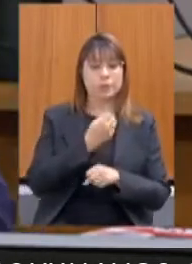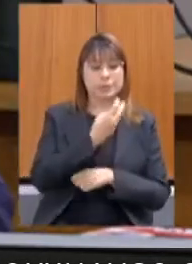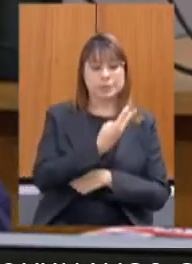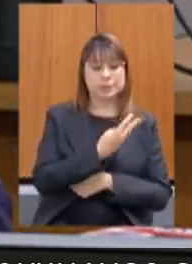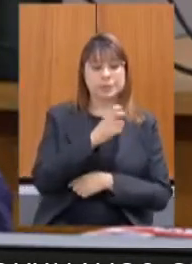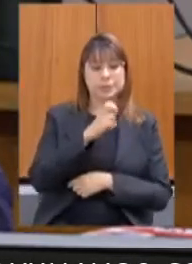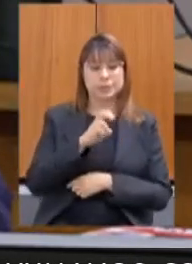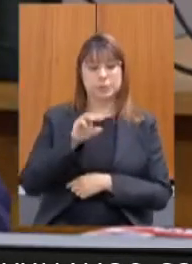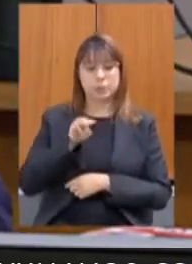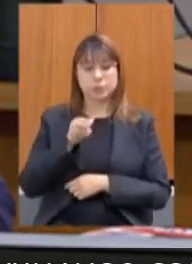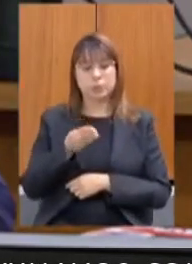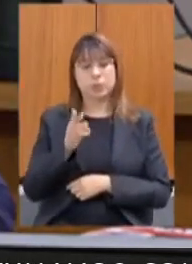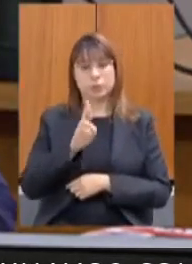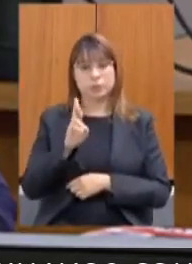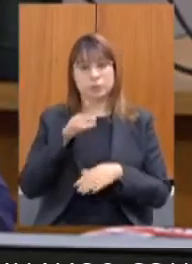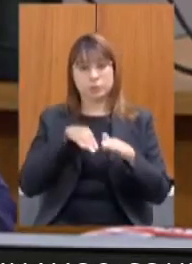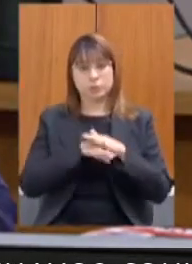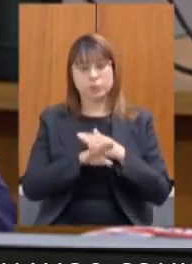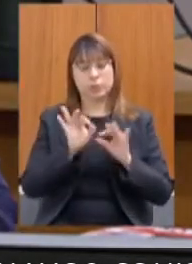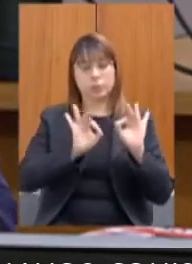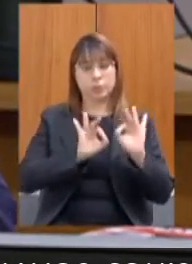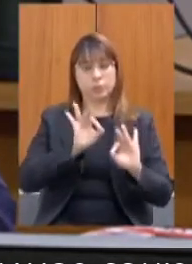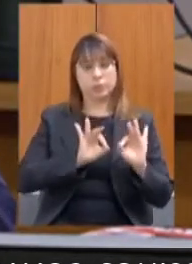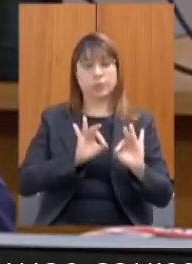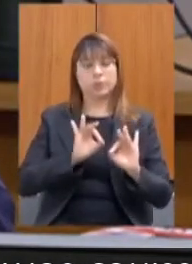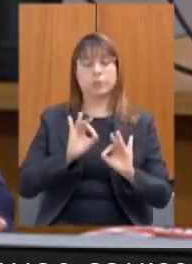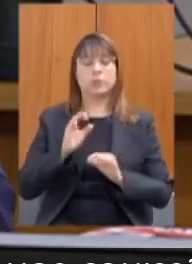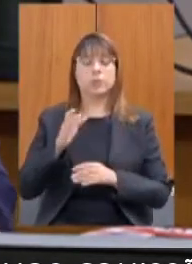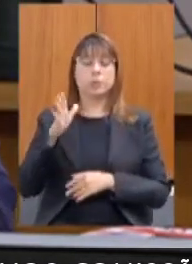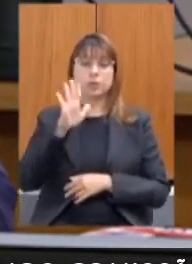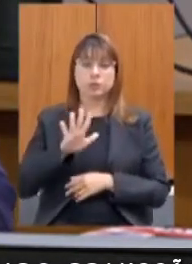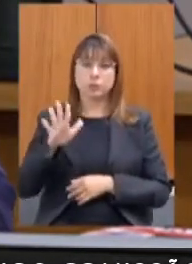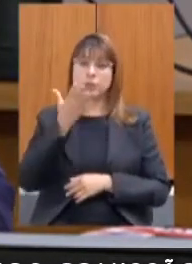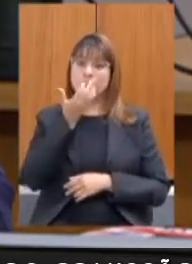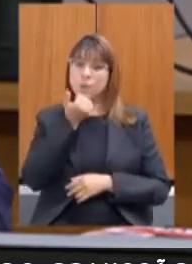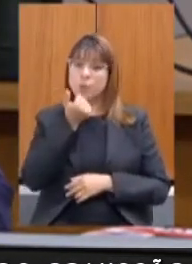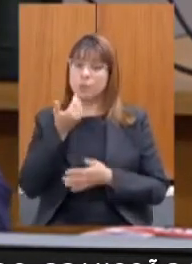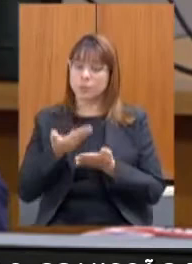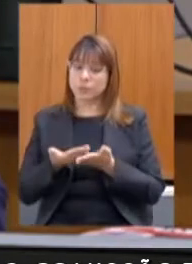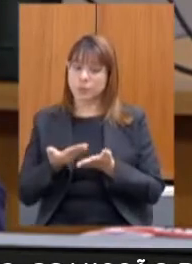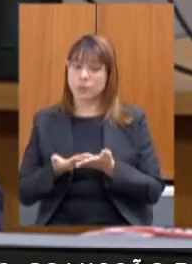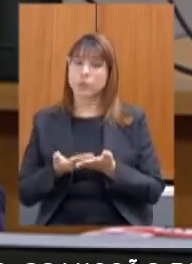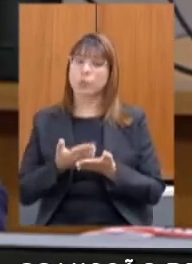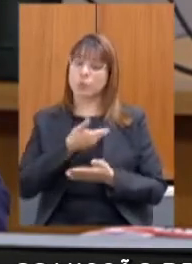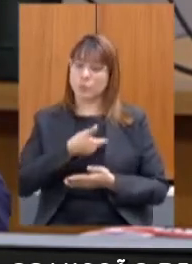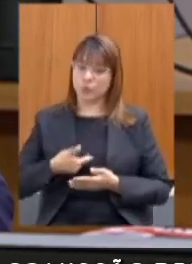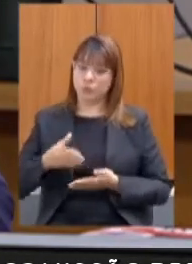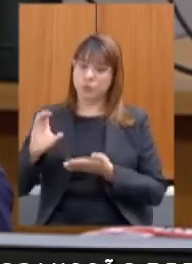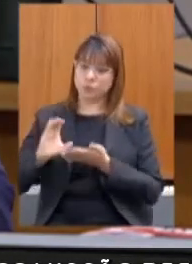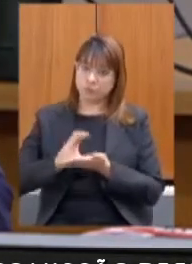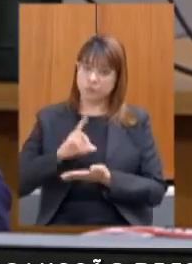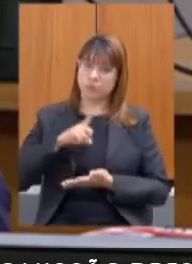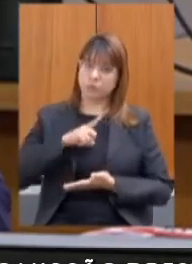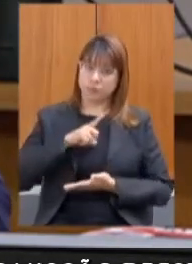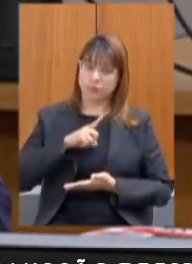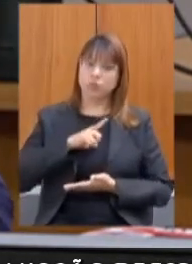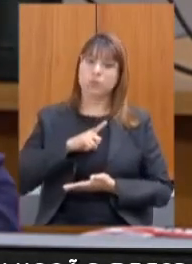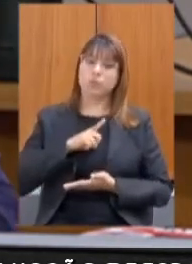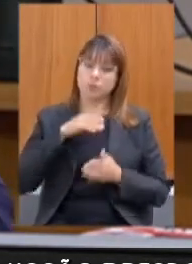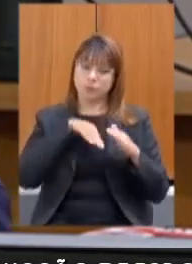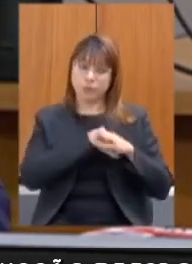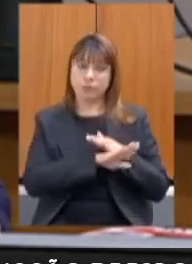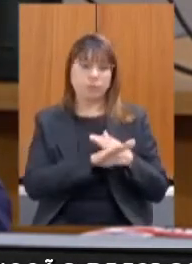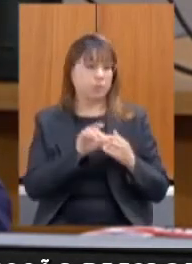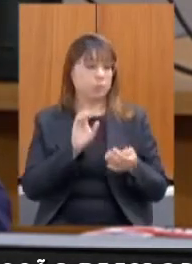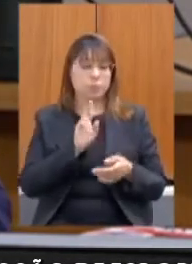35 milhões de reais do Programa Nacional de Alimentação Escolar que o governo recebeu o recurso e ele hoje tem esse saldo